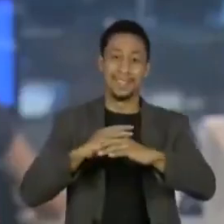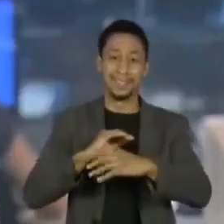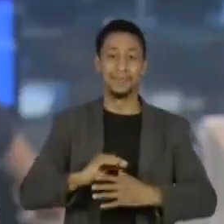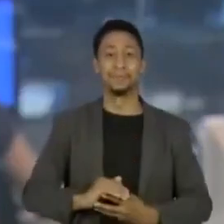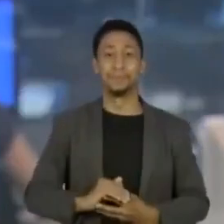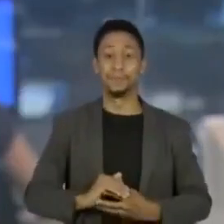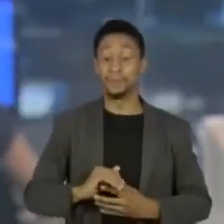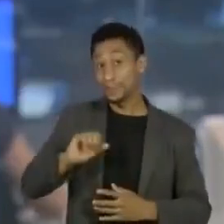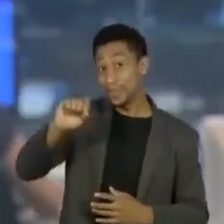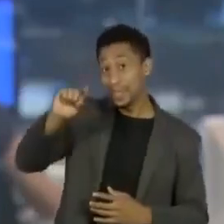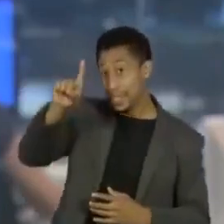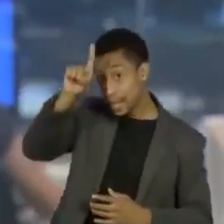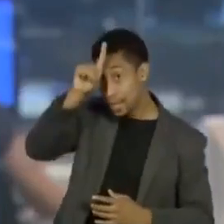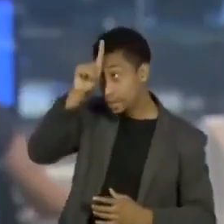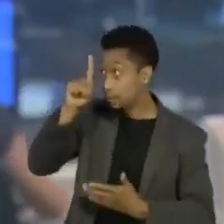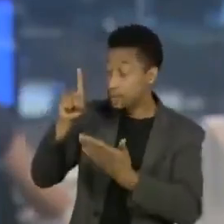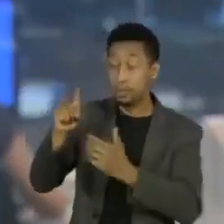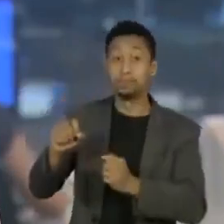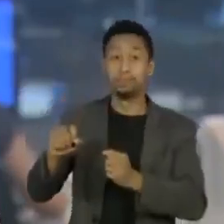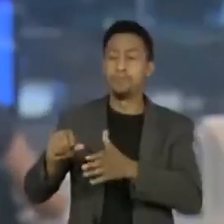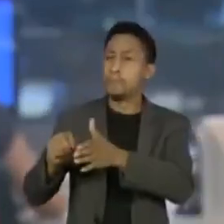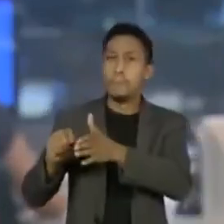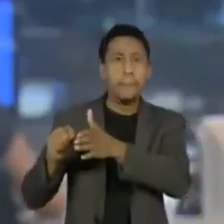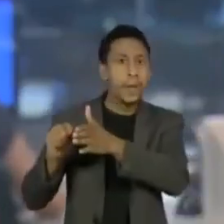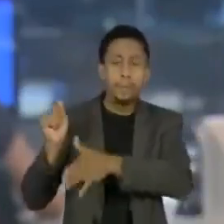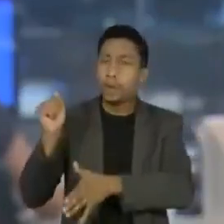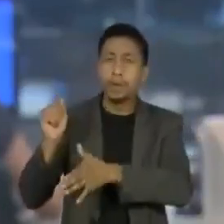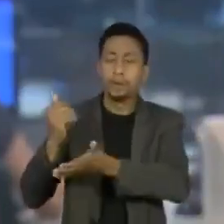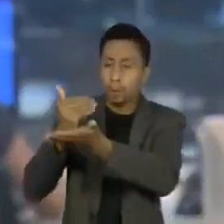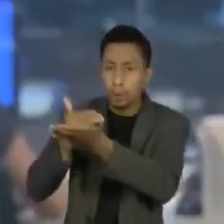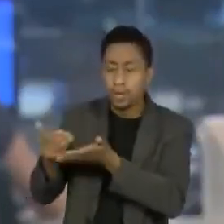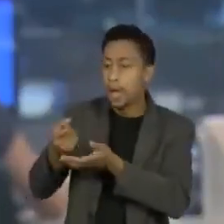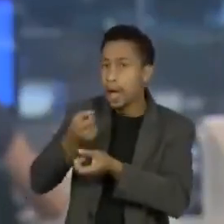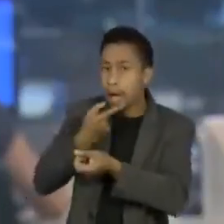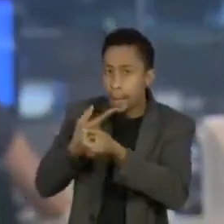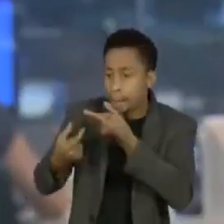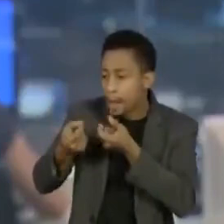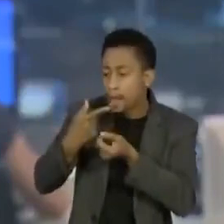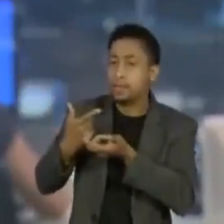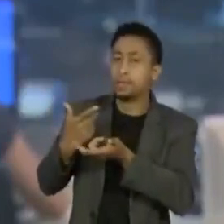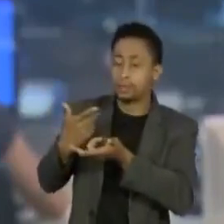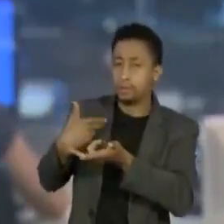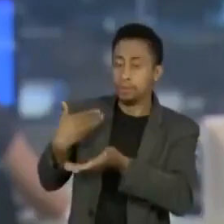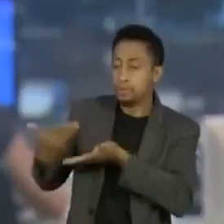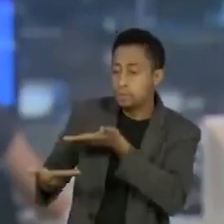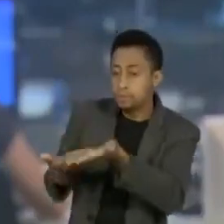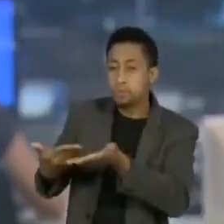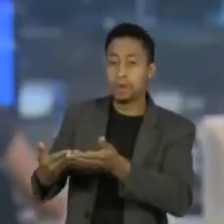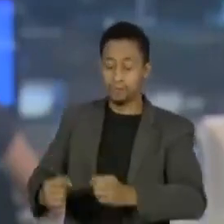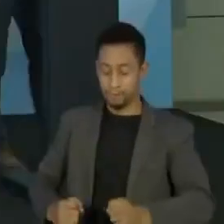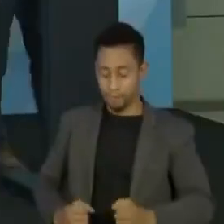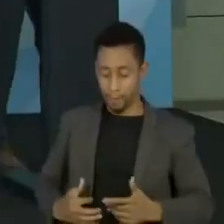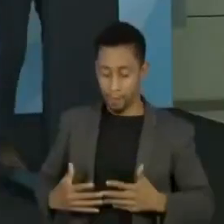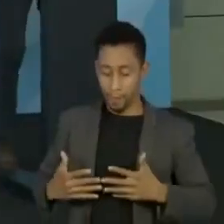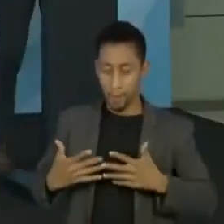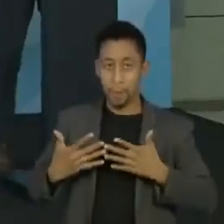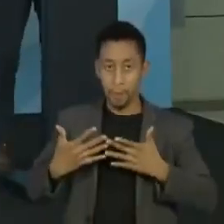A Alemanha vai ser o primeiro país da União Europeia a usar um remédio baseado em anticorpos contra a Covid-19.